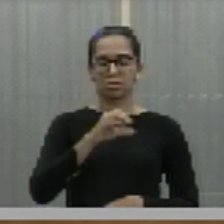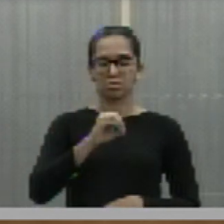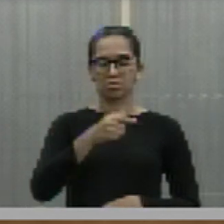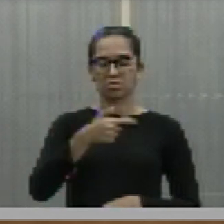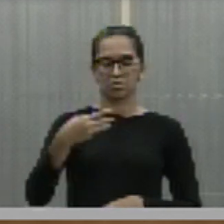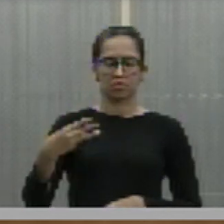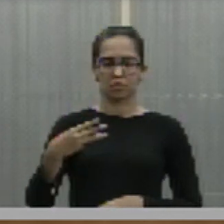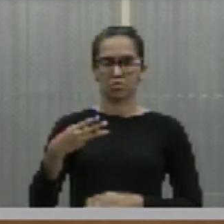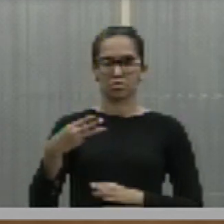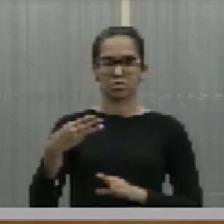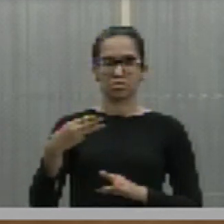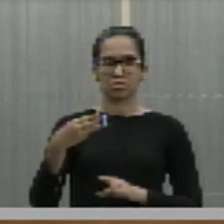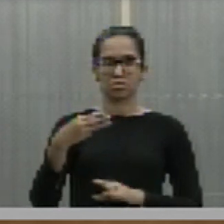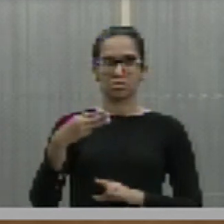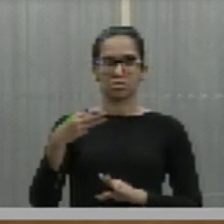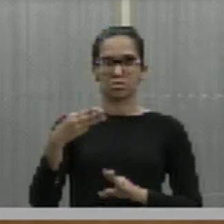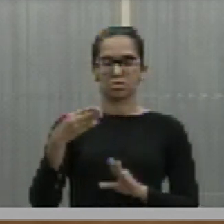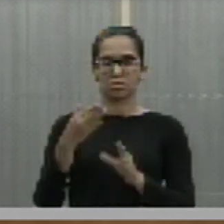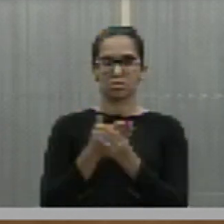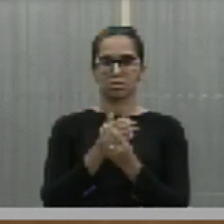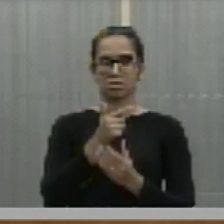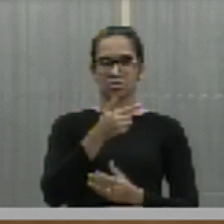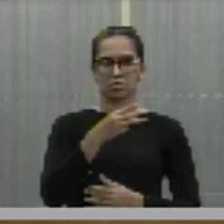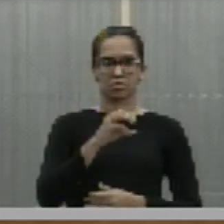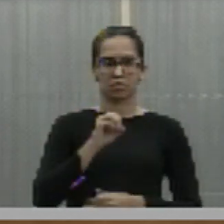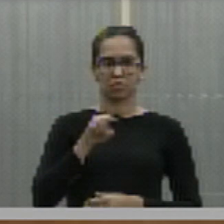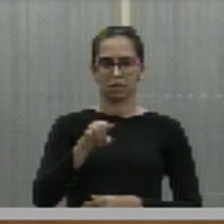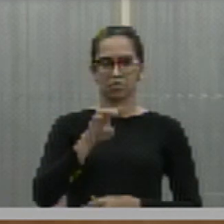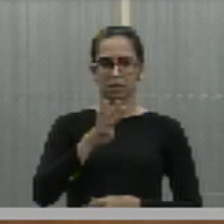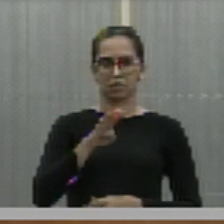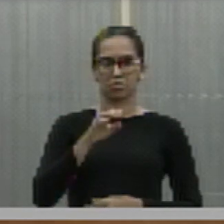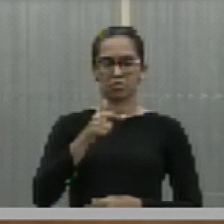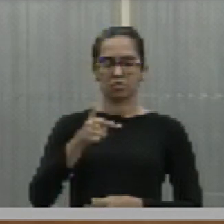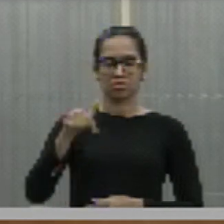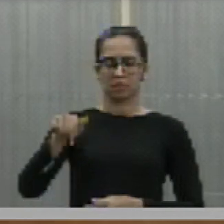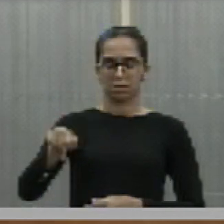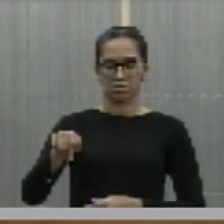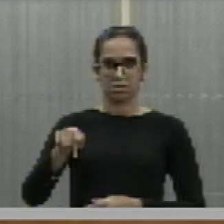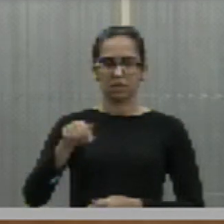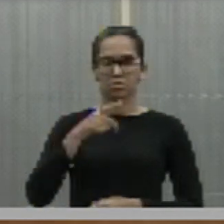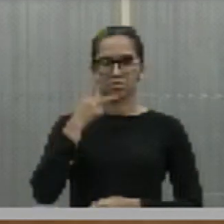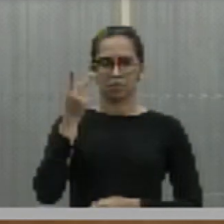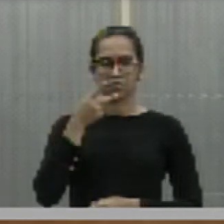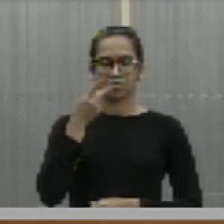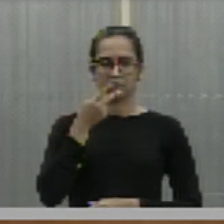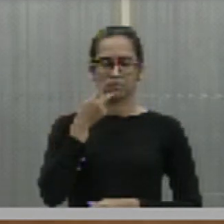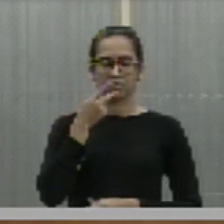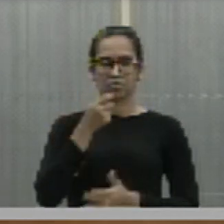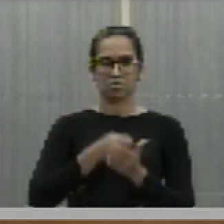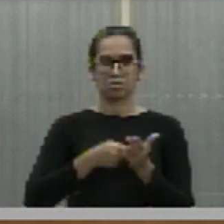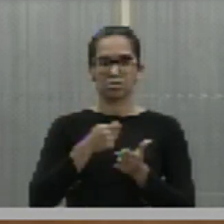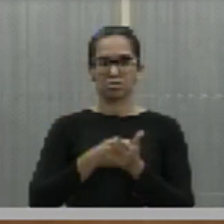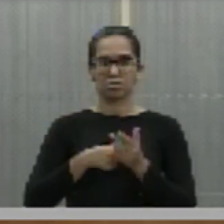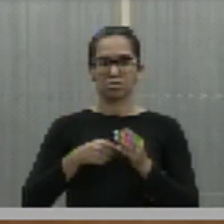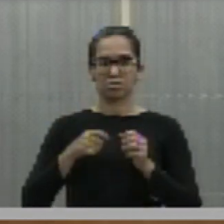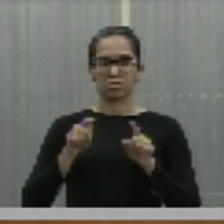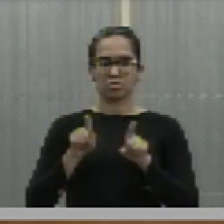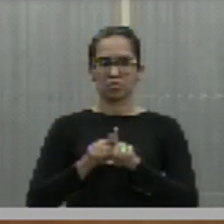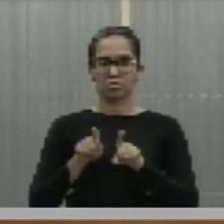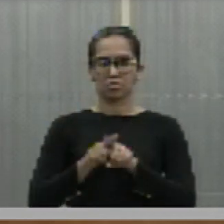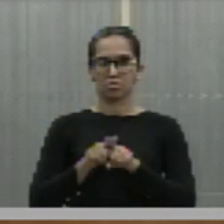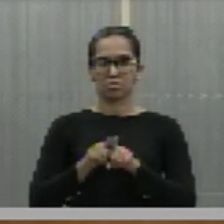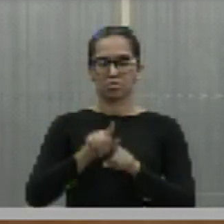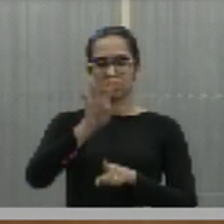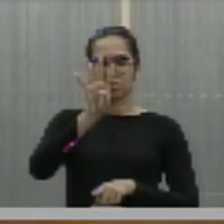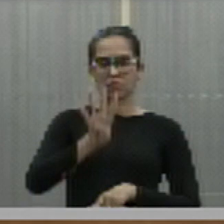.457, barra 2023. Dispõe sua obrigação de colocação na rede de proteção contra